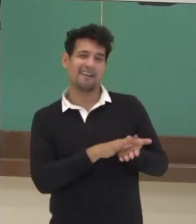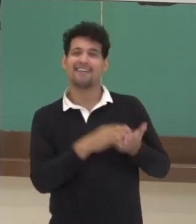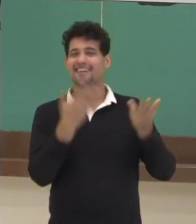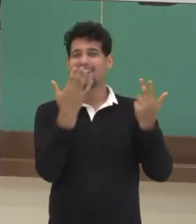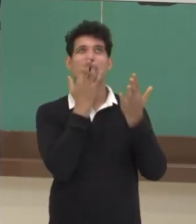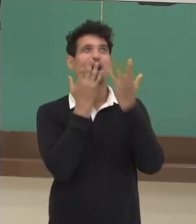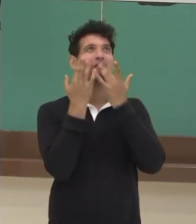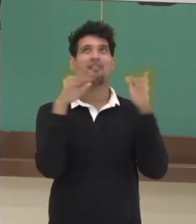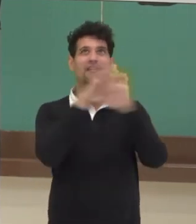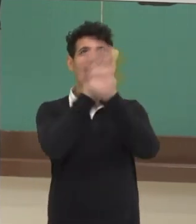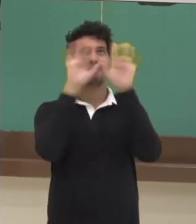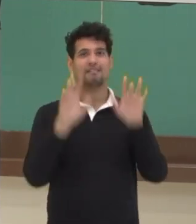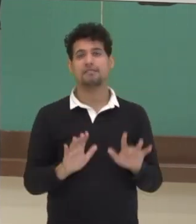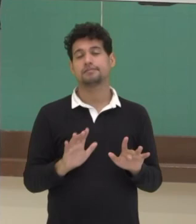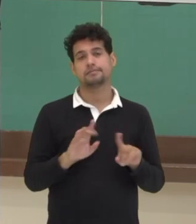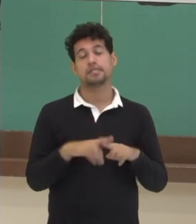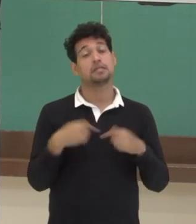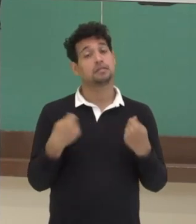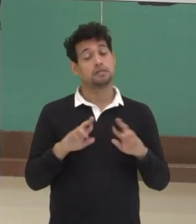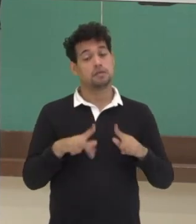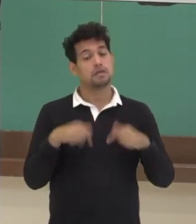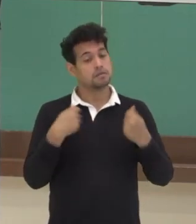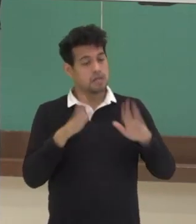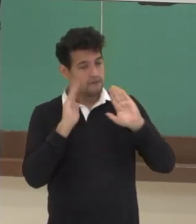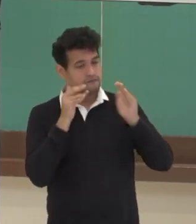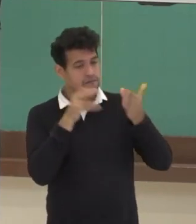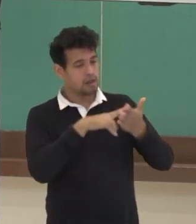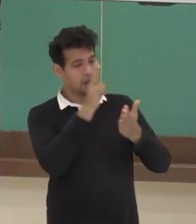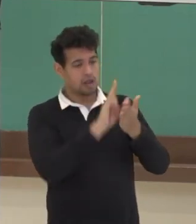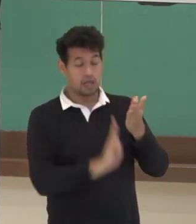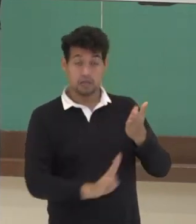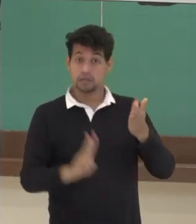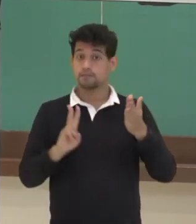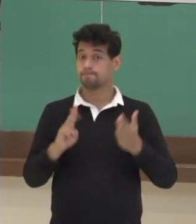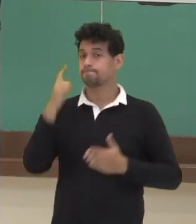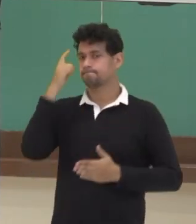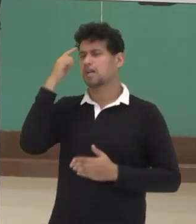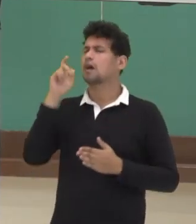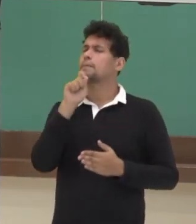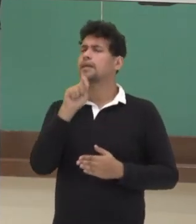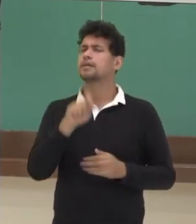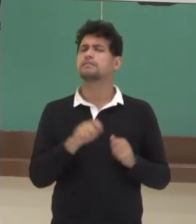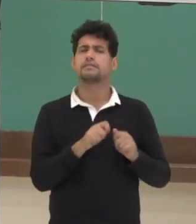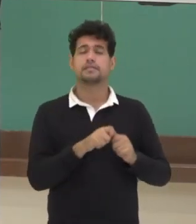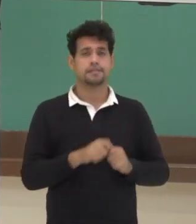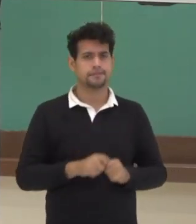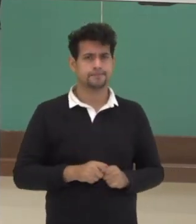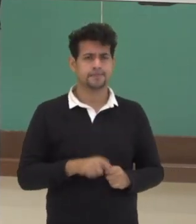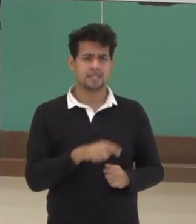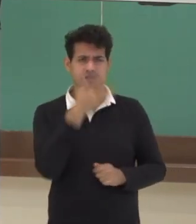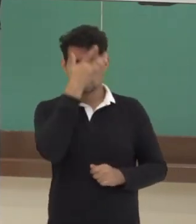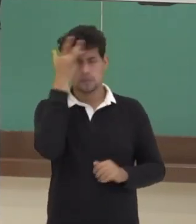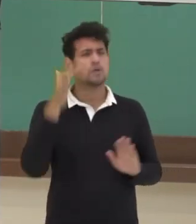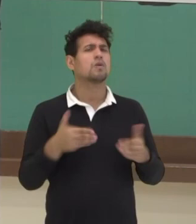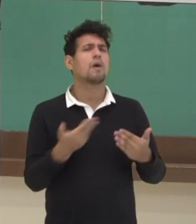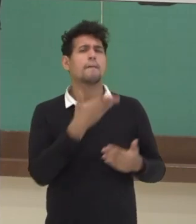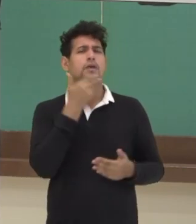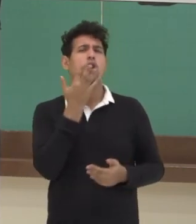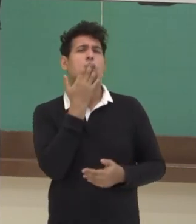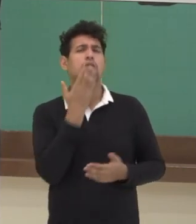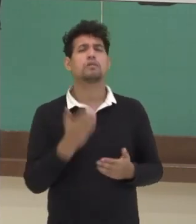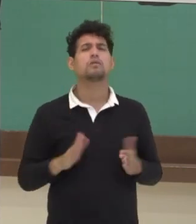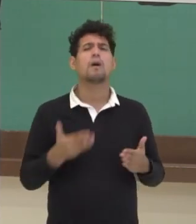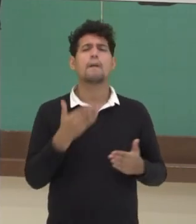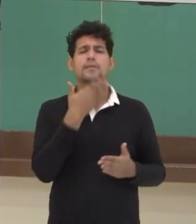Então, você tem que ter o público leitor em mente, né? Esse público. Qual é a melhor cor? Qual é a